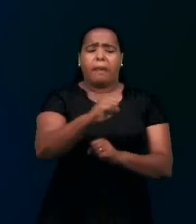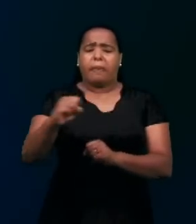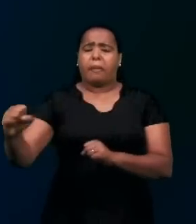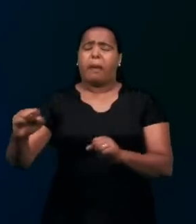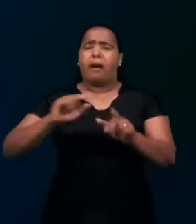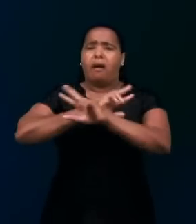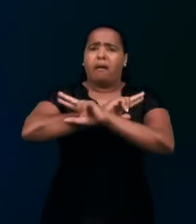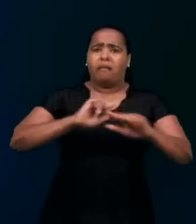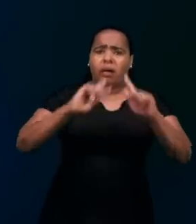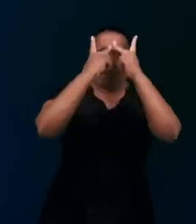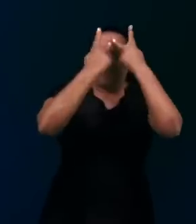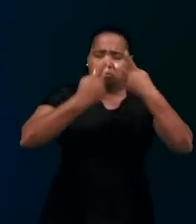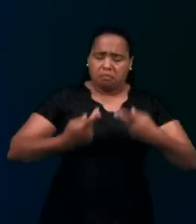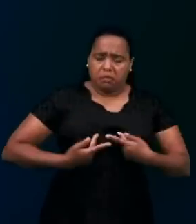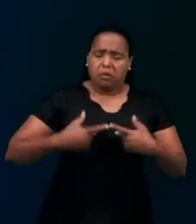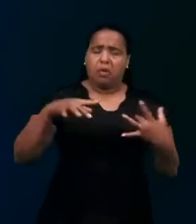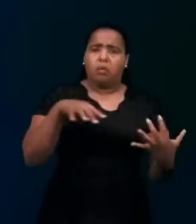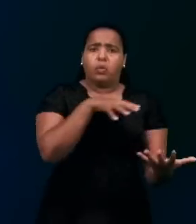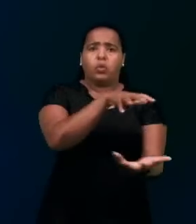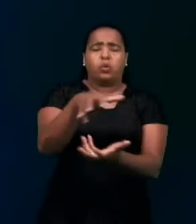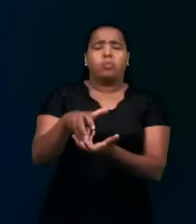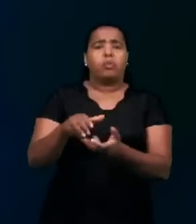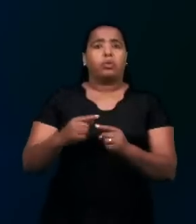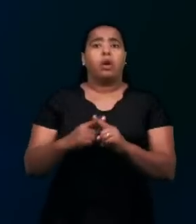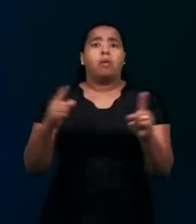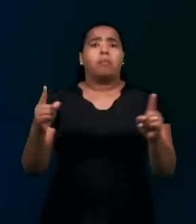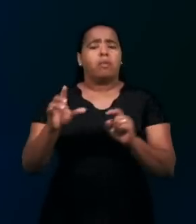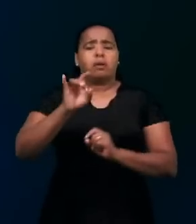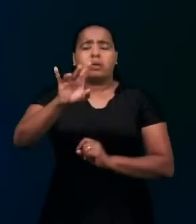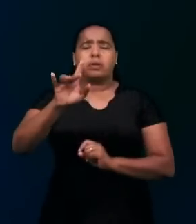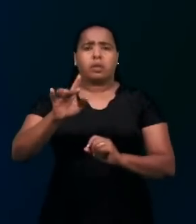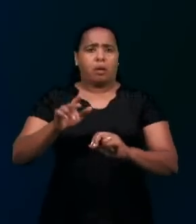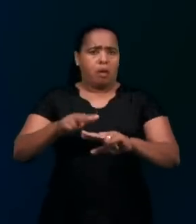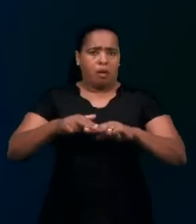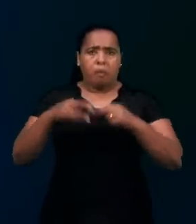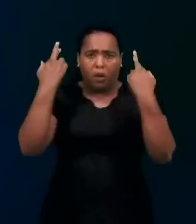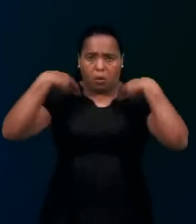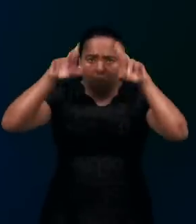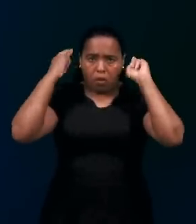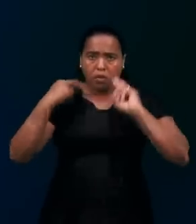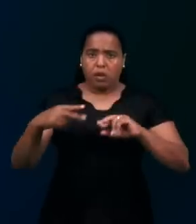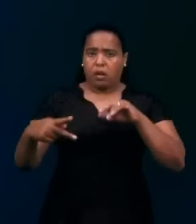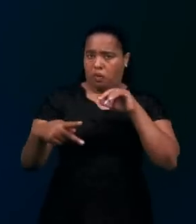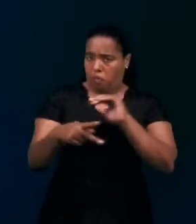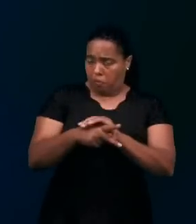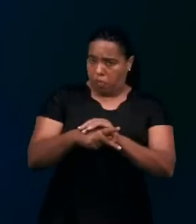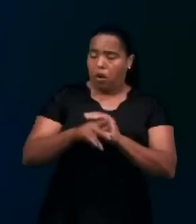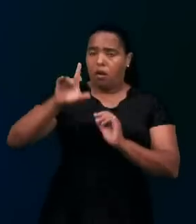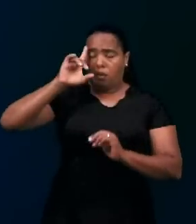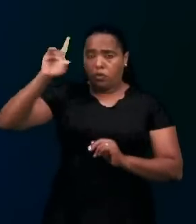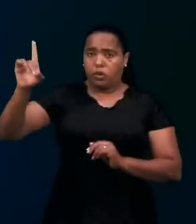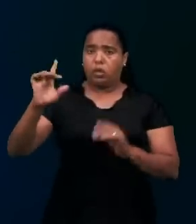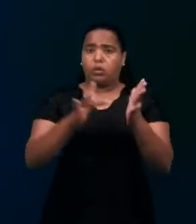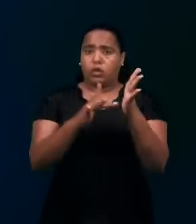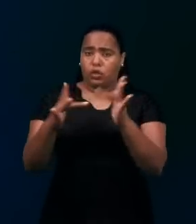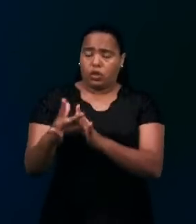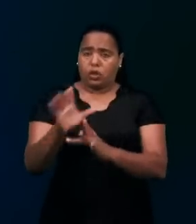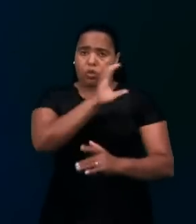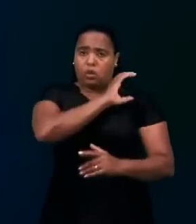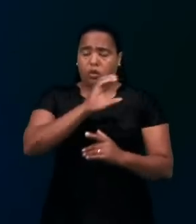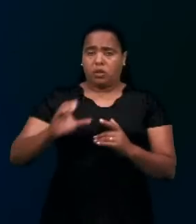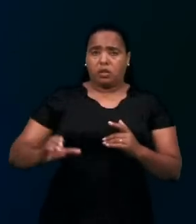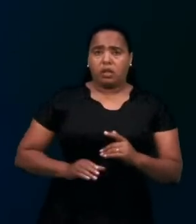homens nesta terra. Somente através do sacrifício do Cordeiro de Deus, Jesus Cristo Nazareno, onde